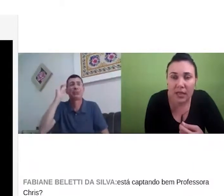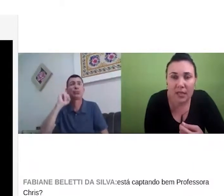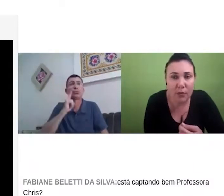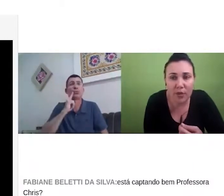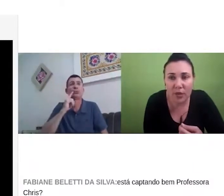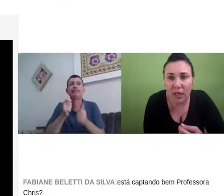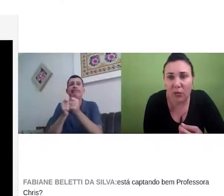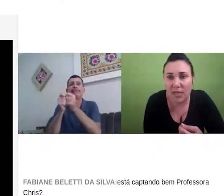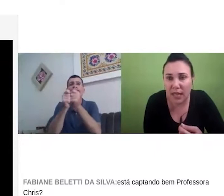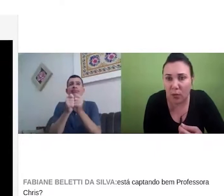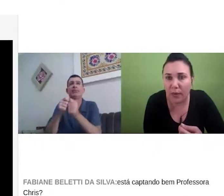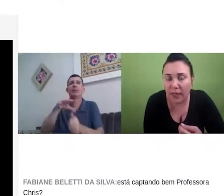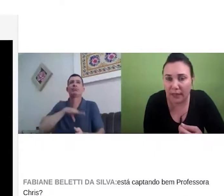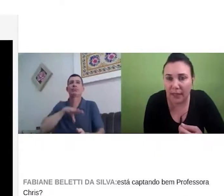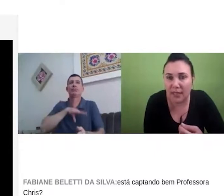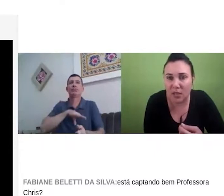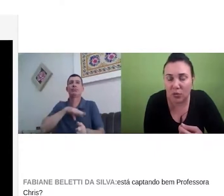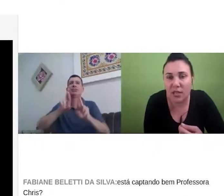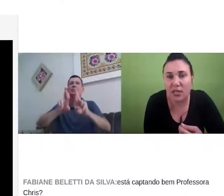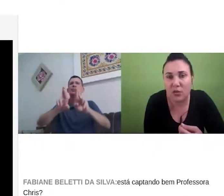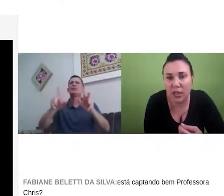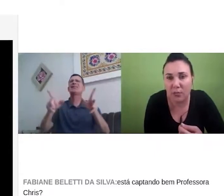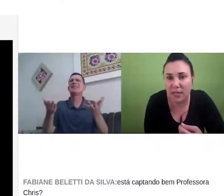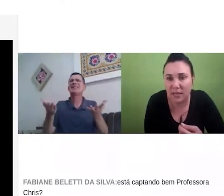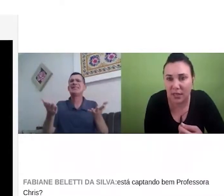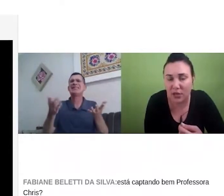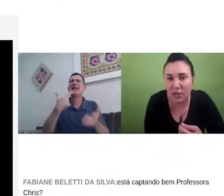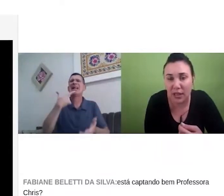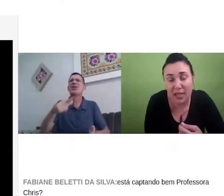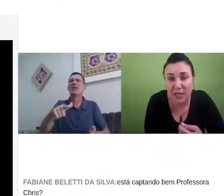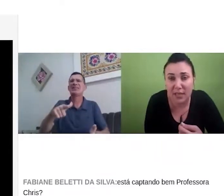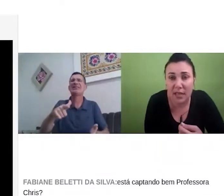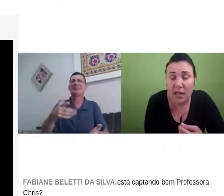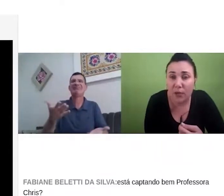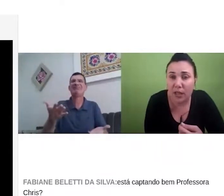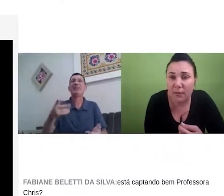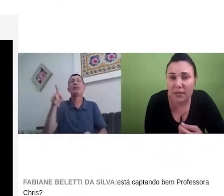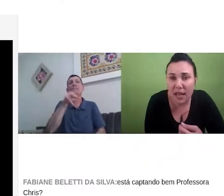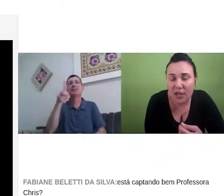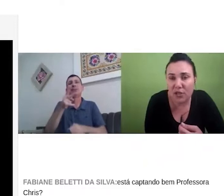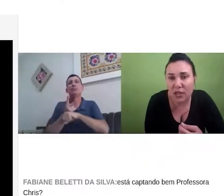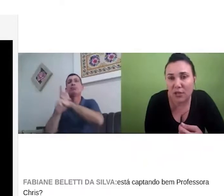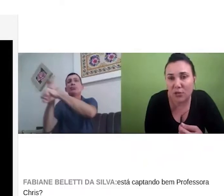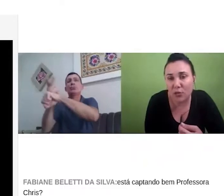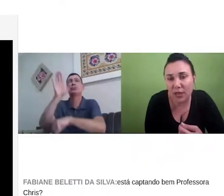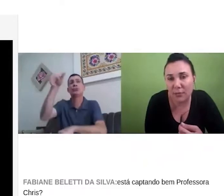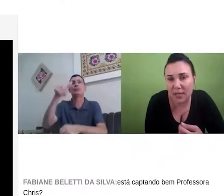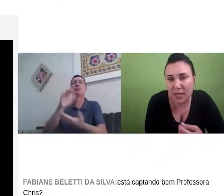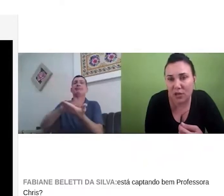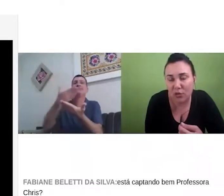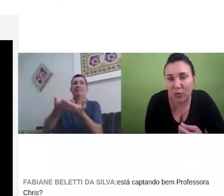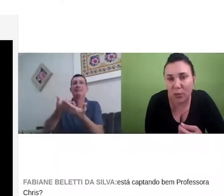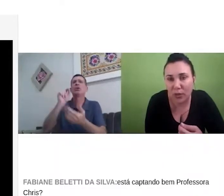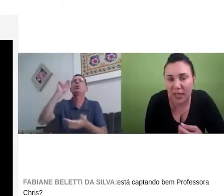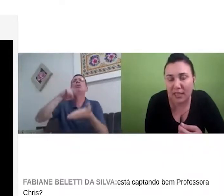Se o professor, ele não consegue compreender, Esse surdo, utilizam bastante, né? Às vezes, porque a mensagem, a estrutura da